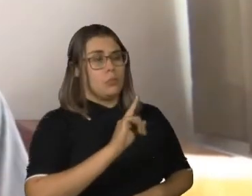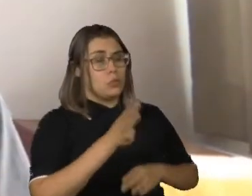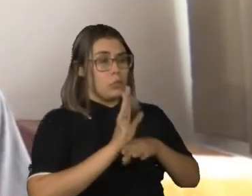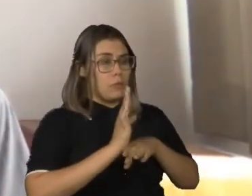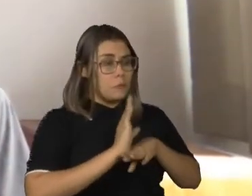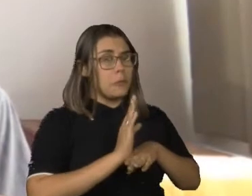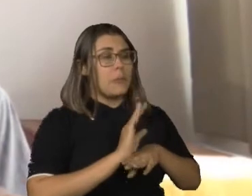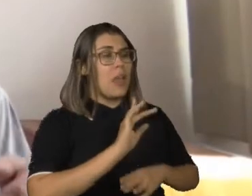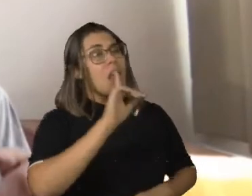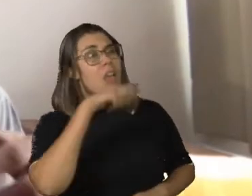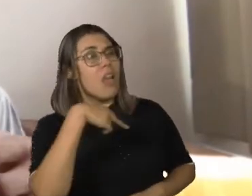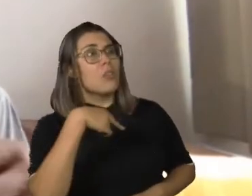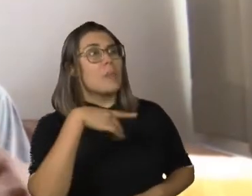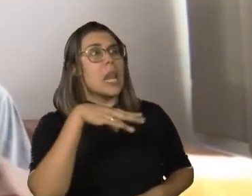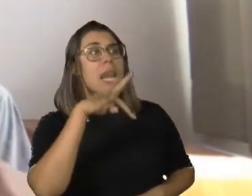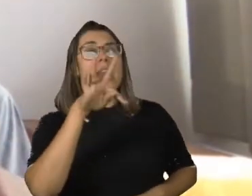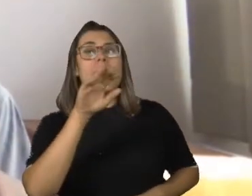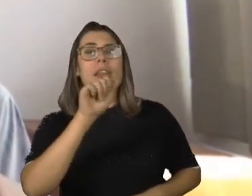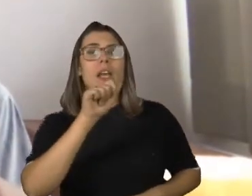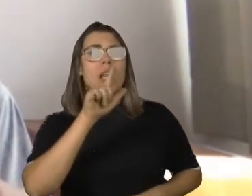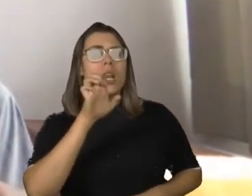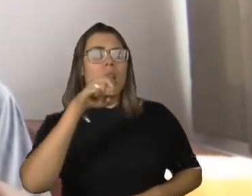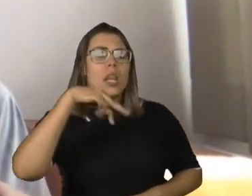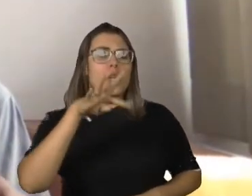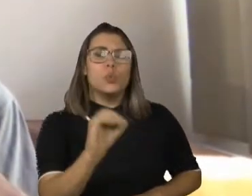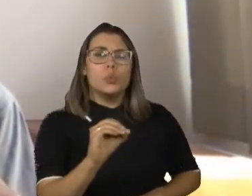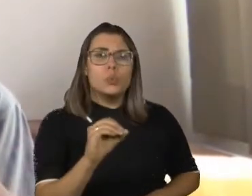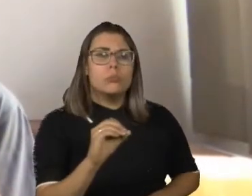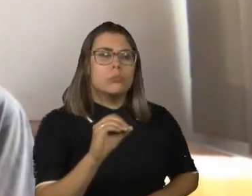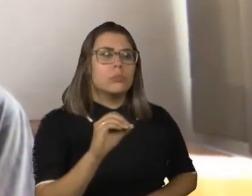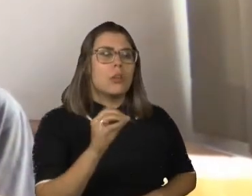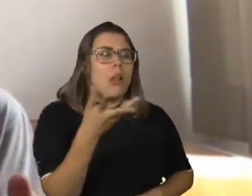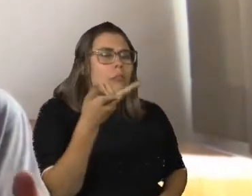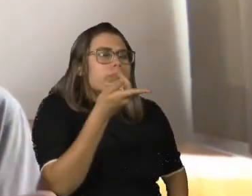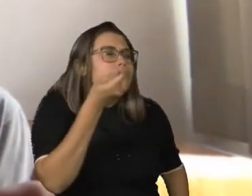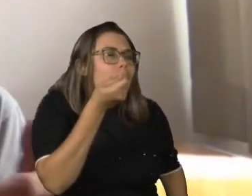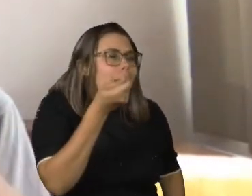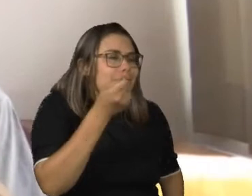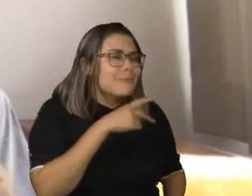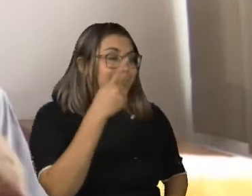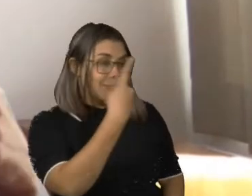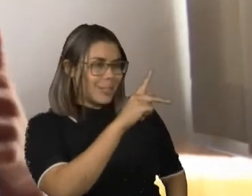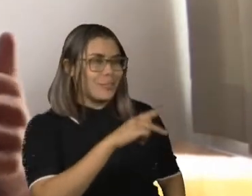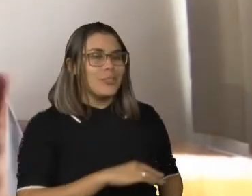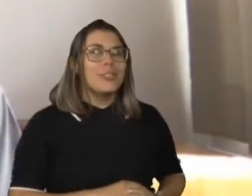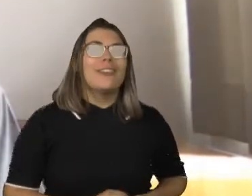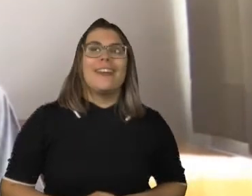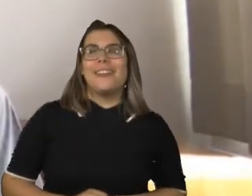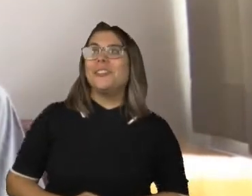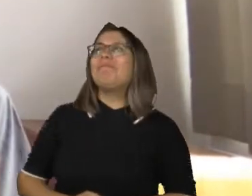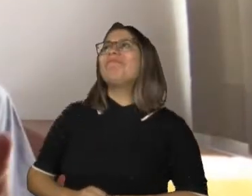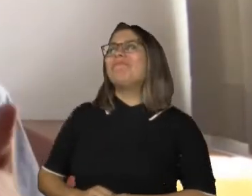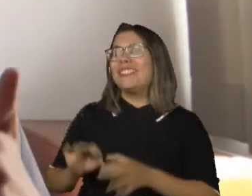Ali, naquele momento, eu tive a certeza que tínhamos conseguido passar na mensagem